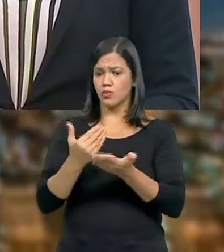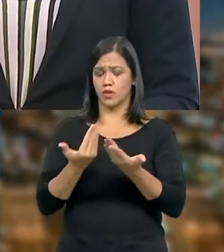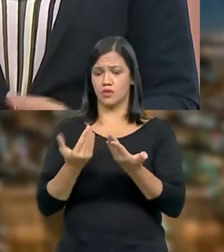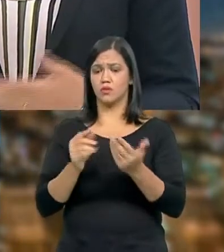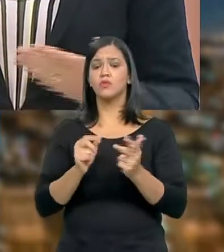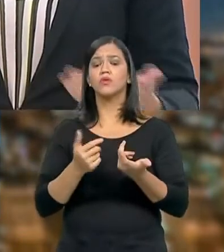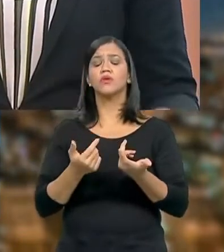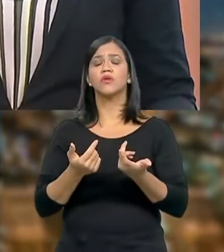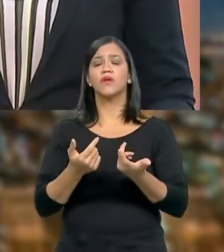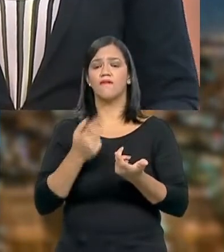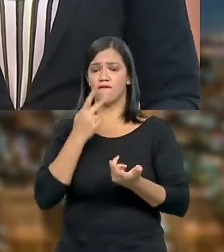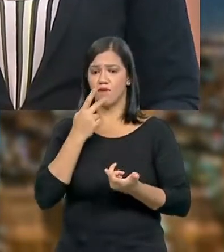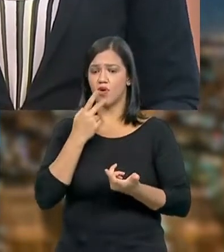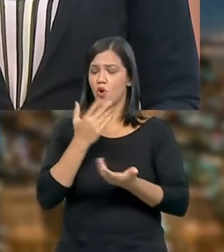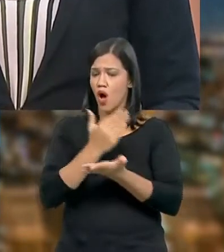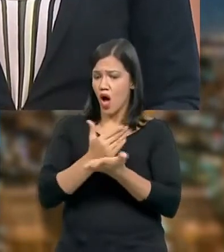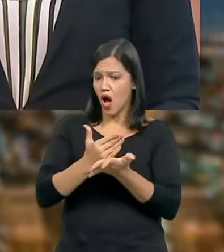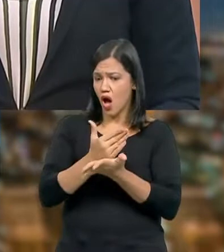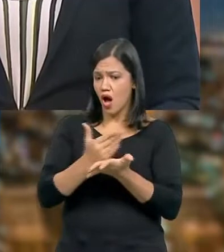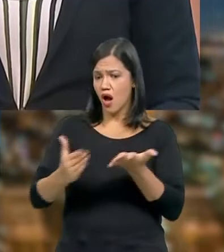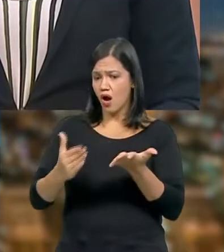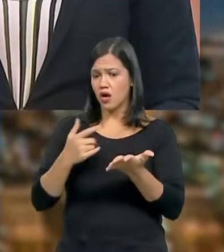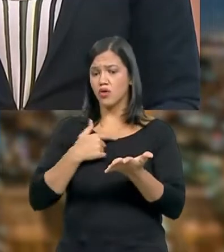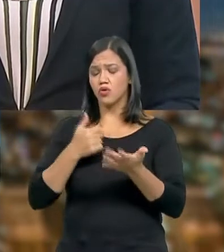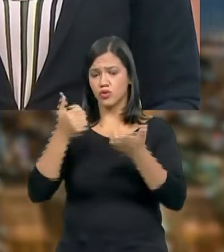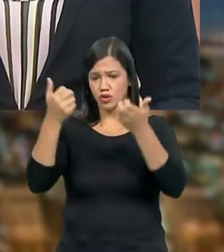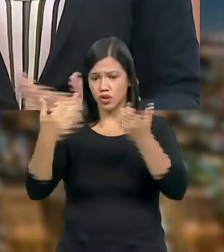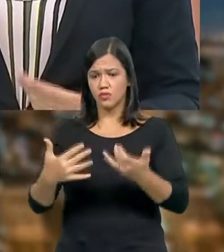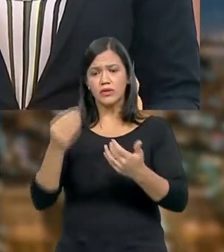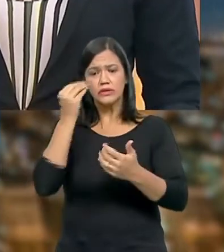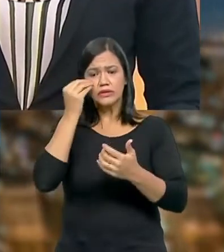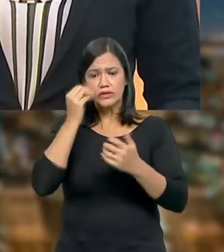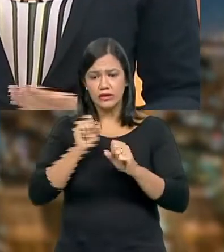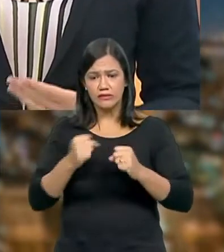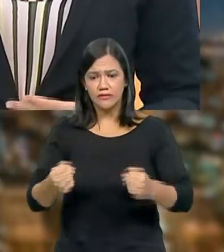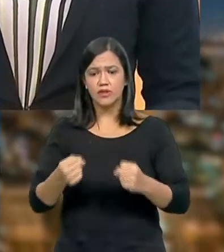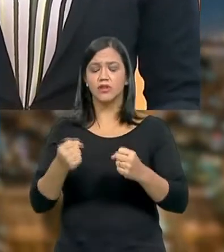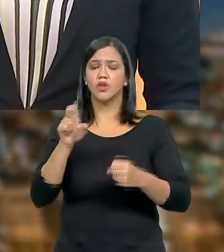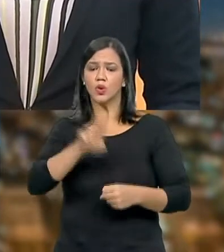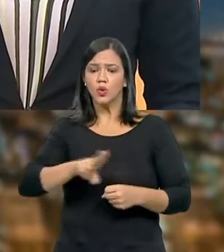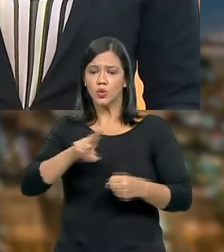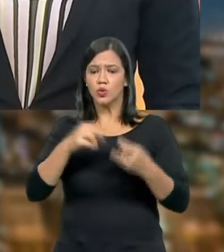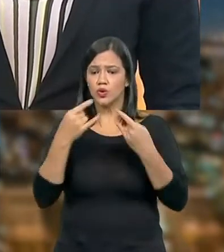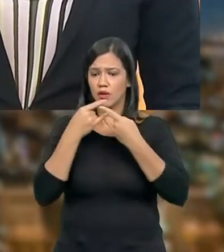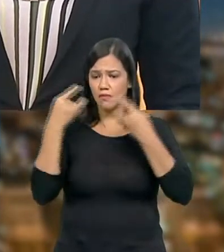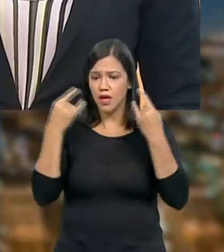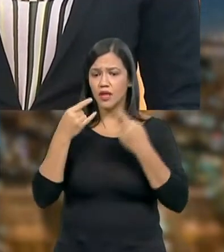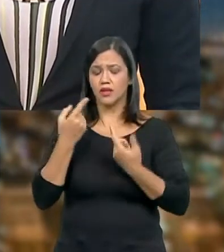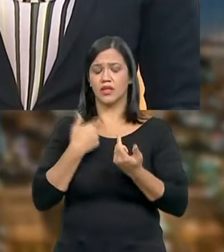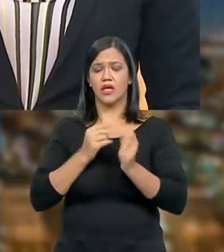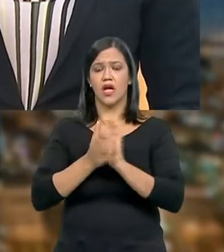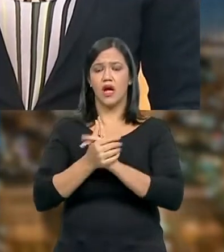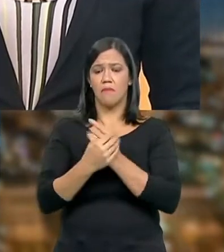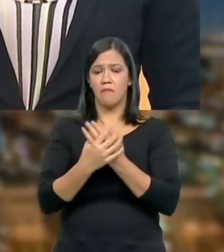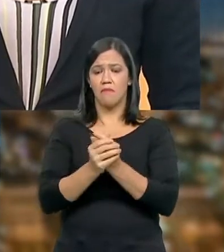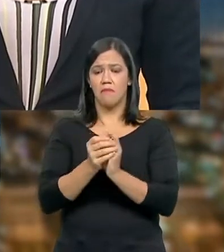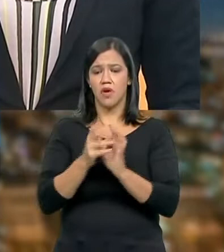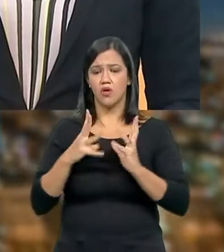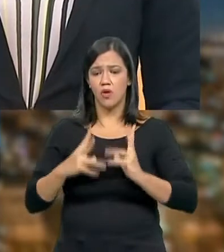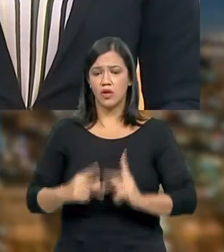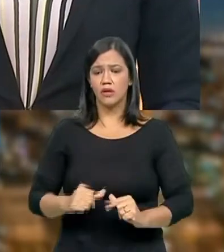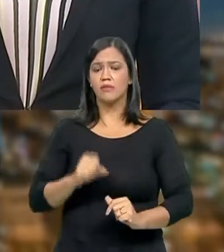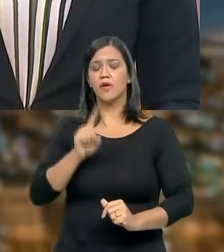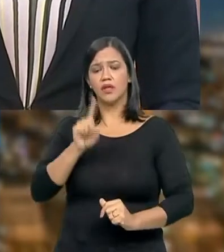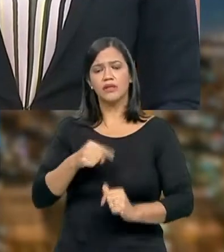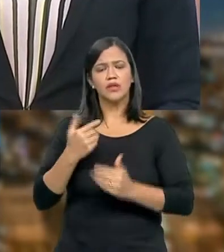parte deles fazem essa defesa do uso da máscara, da higiene das mãos desde o princípio